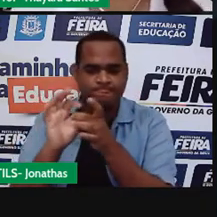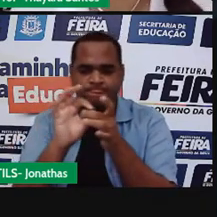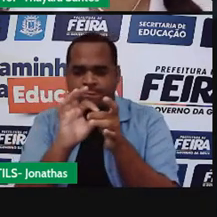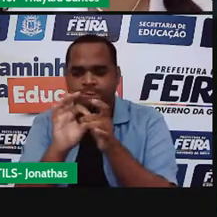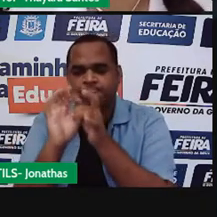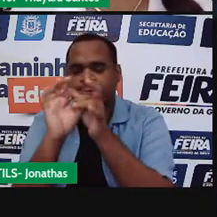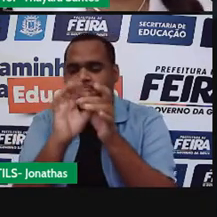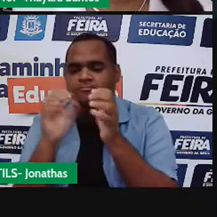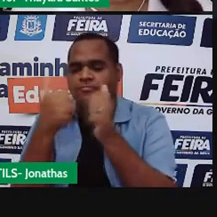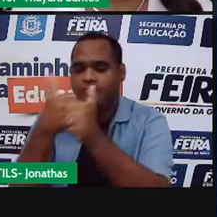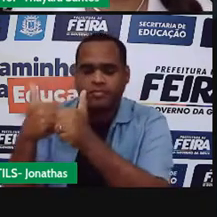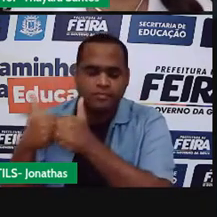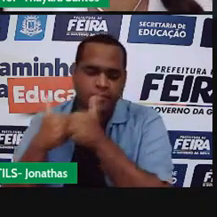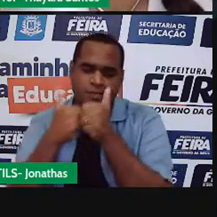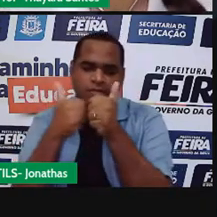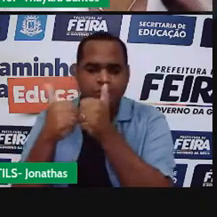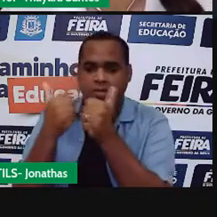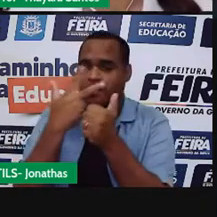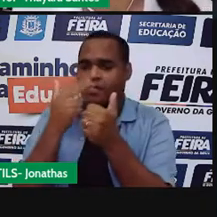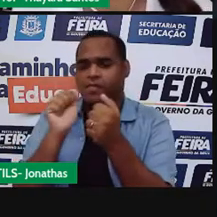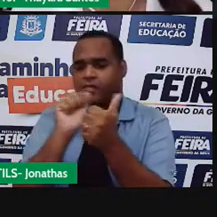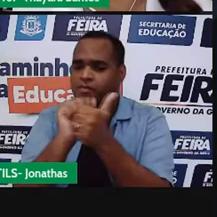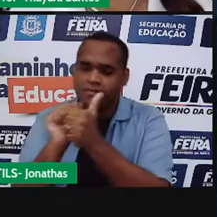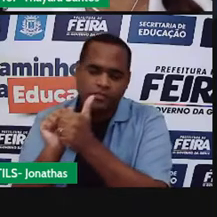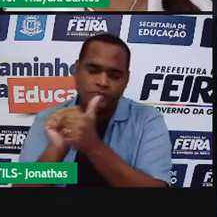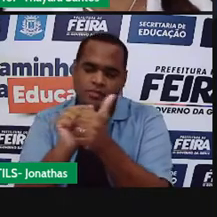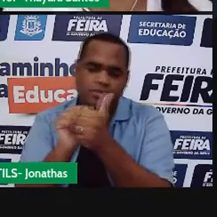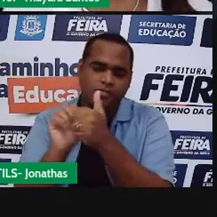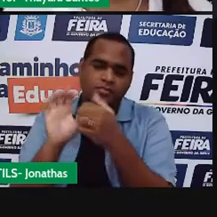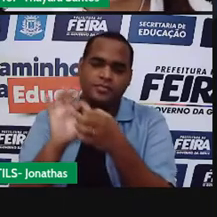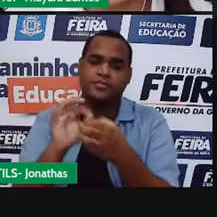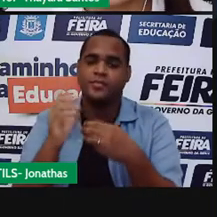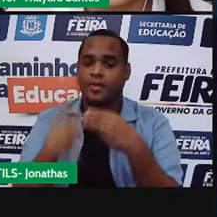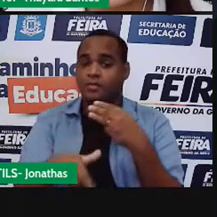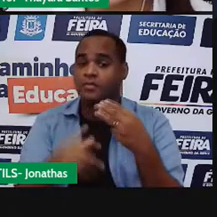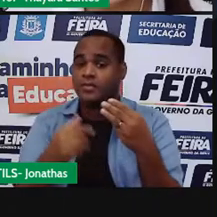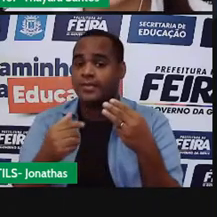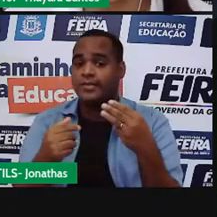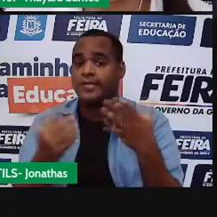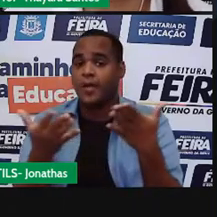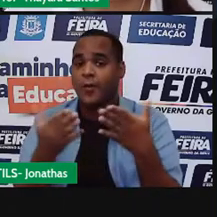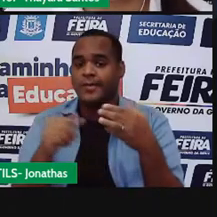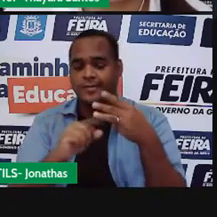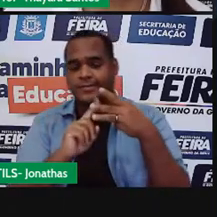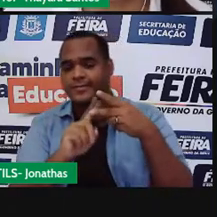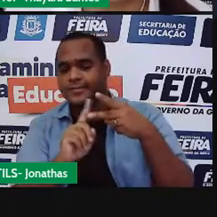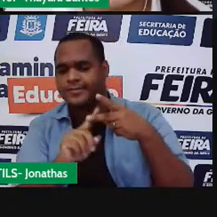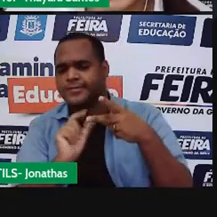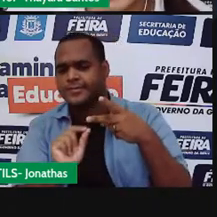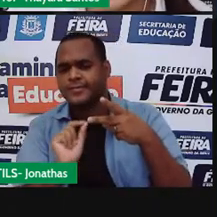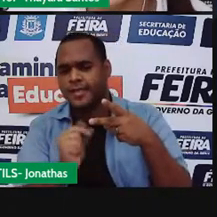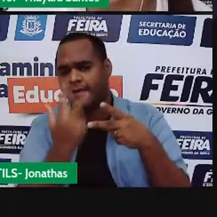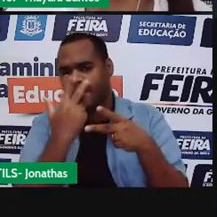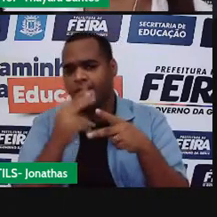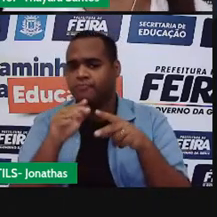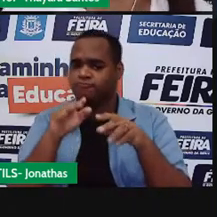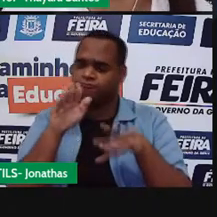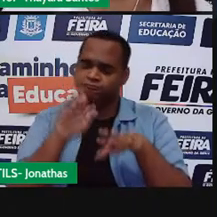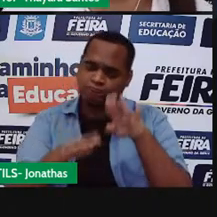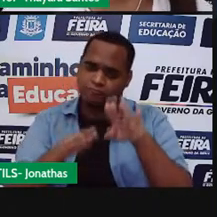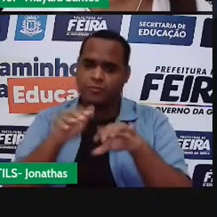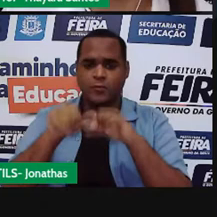estão próximos, mas não estão grudados, interagem entre si. E a matéria nesse estado, ela tem uma forma que é variável.